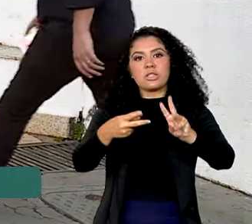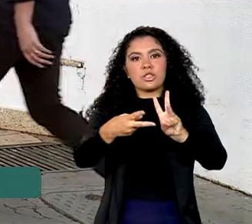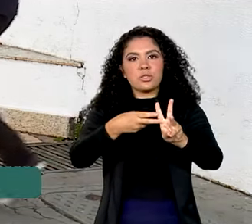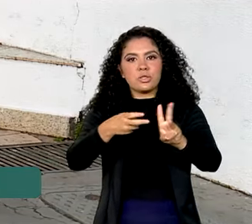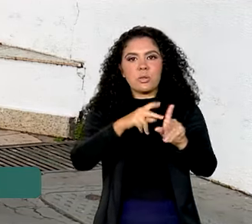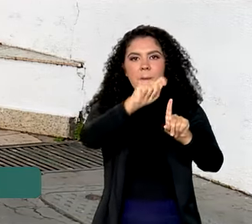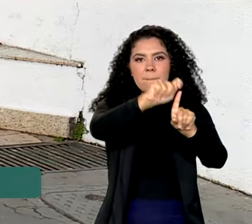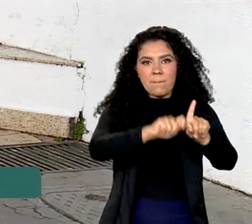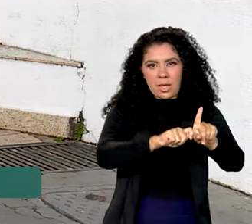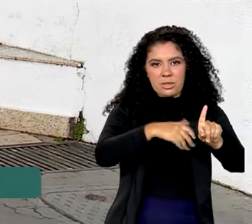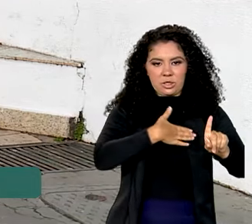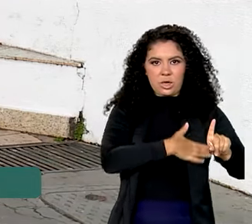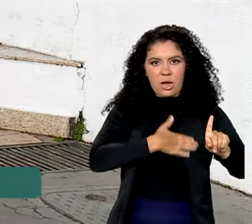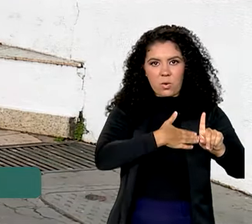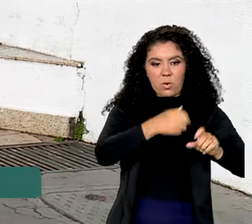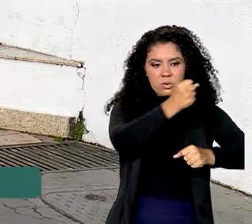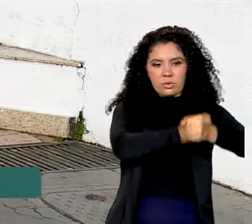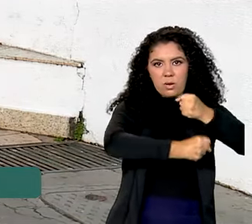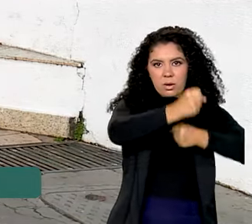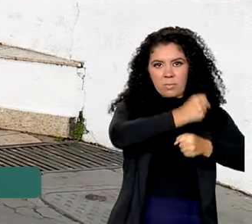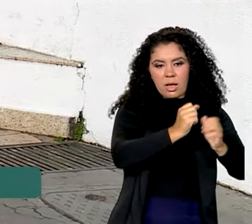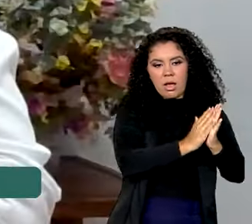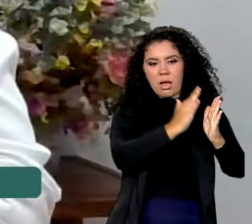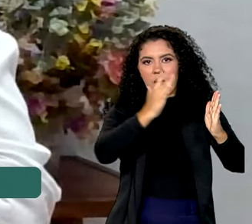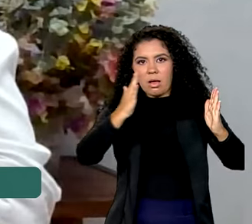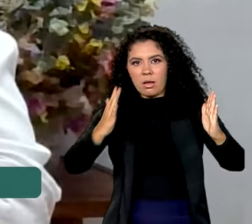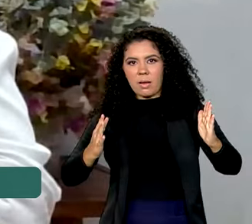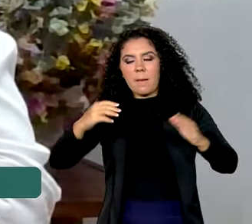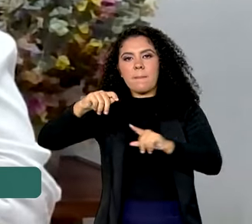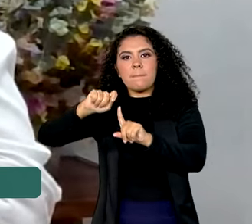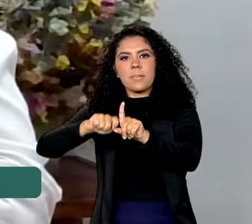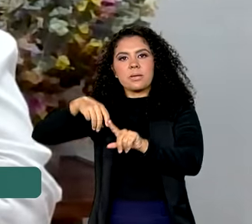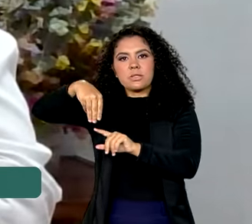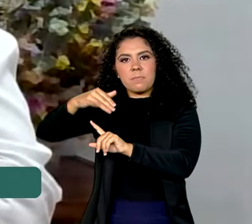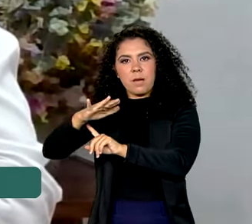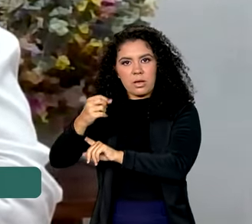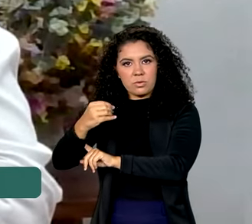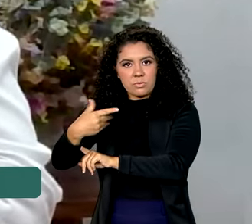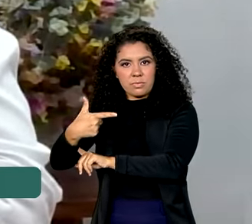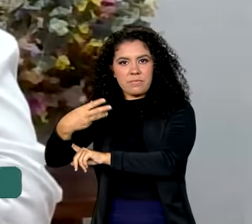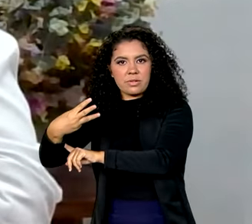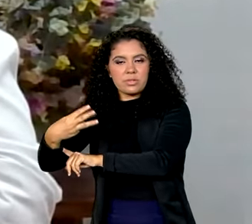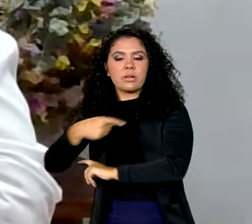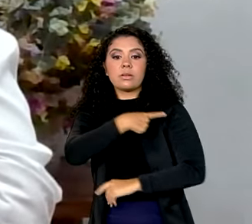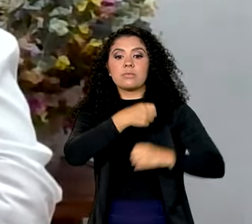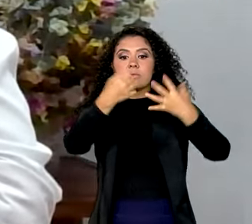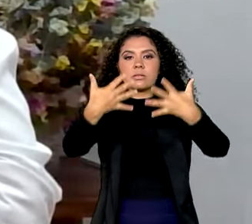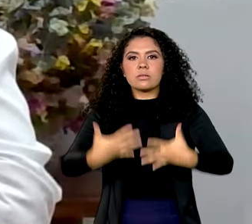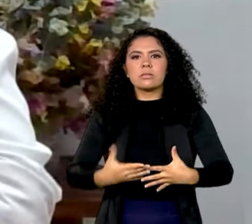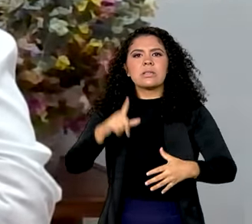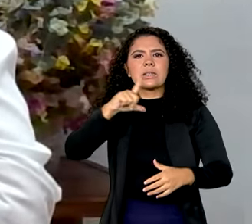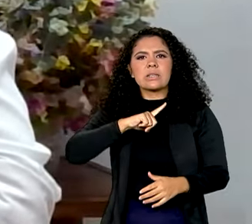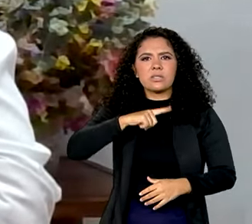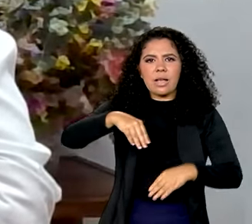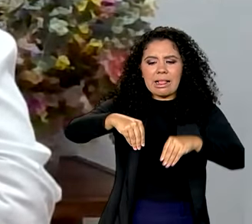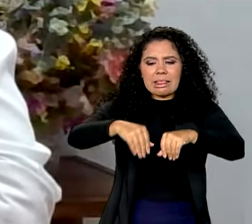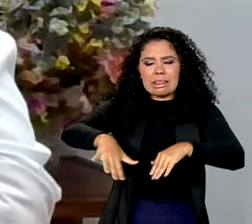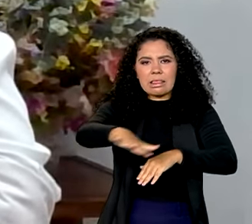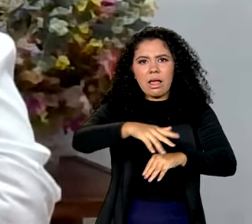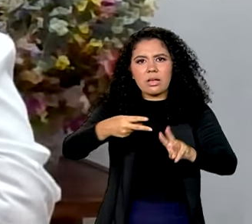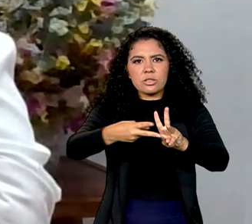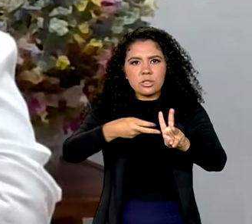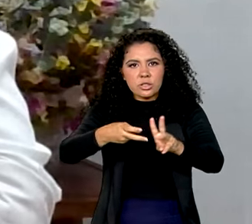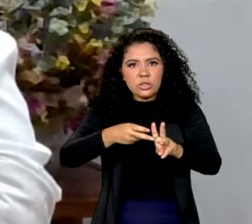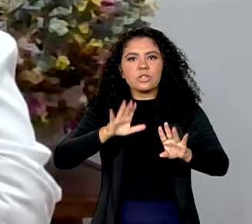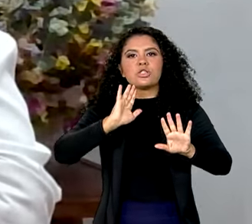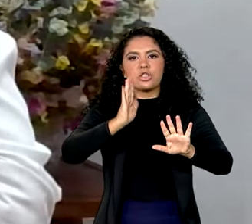agosto do ano passado e março deste ano. Quase todo o desmatamento acumulado que a gente tinha nas terras indígenas já foi